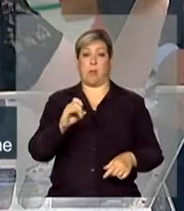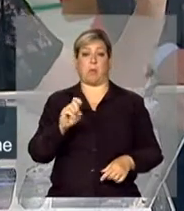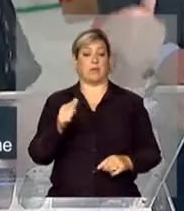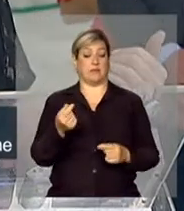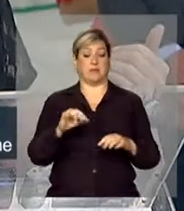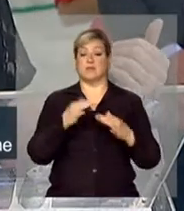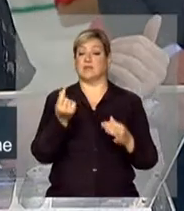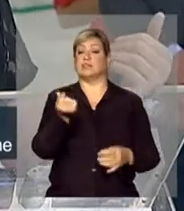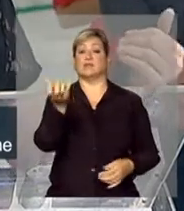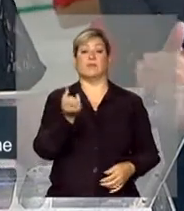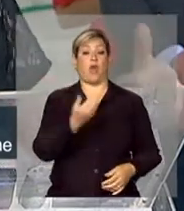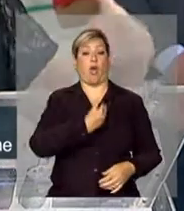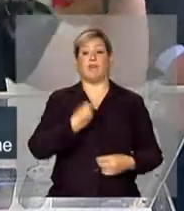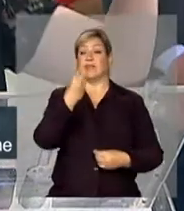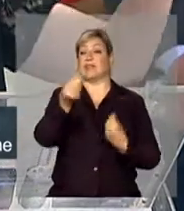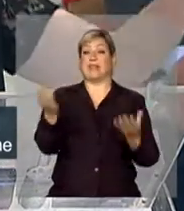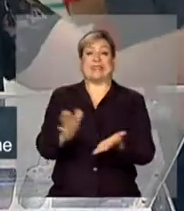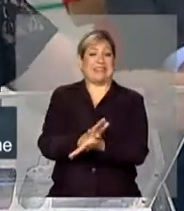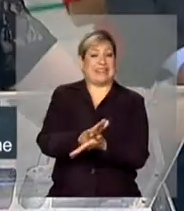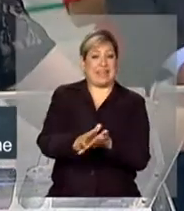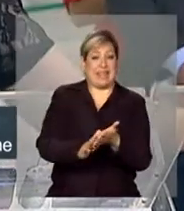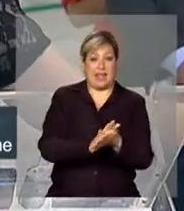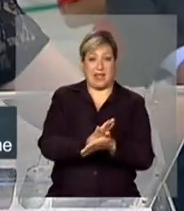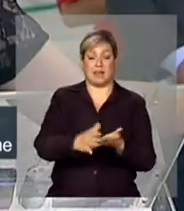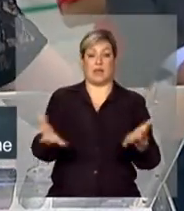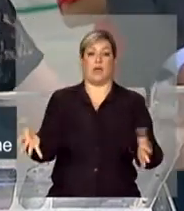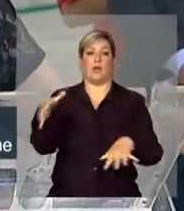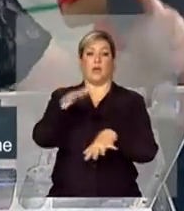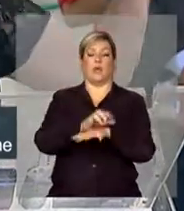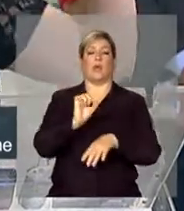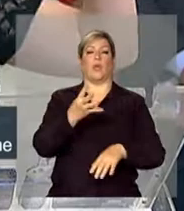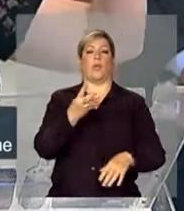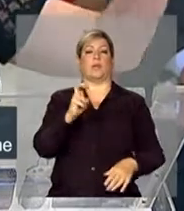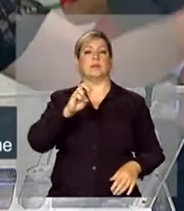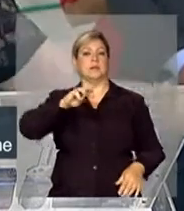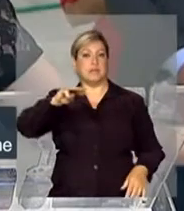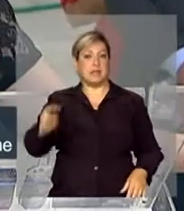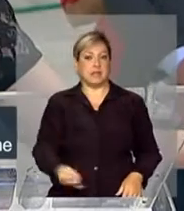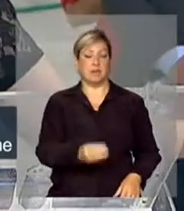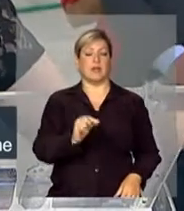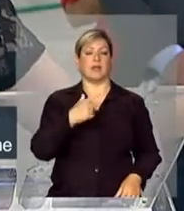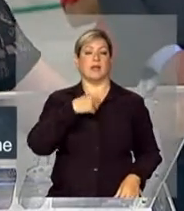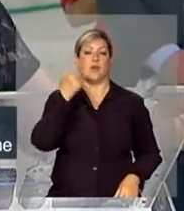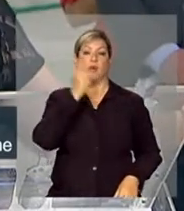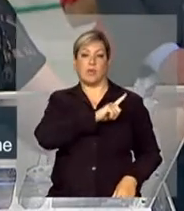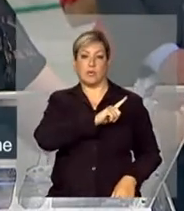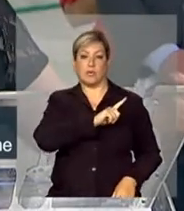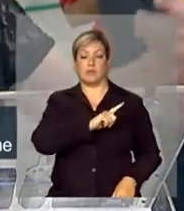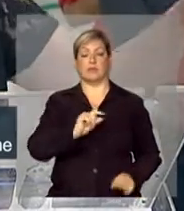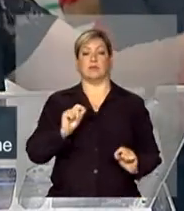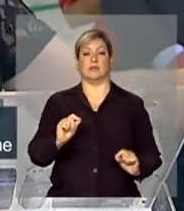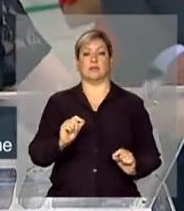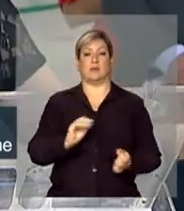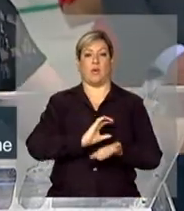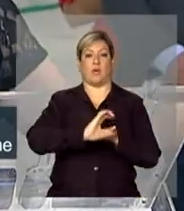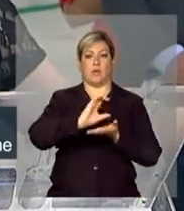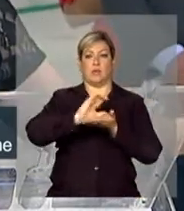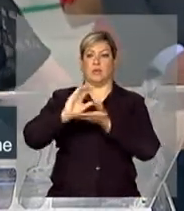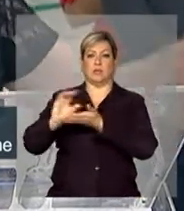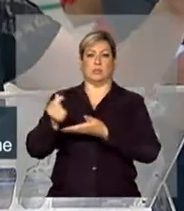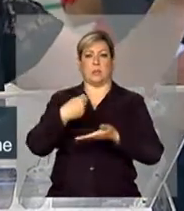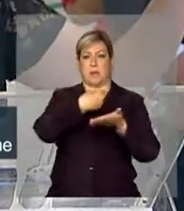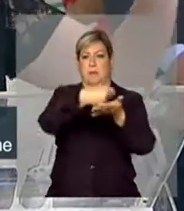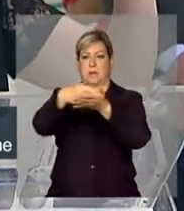recebiam nada do Estado. Nós incluímos 45 milhões, passamos a entregar o Bolsa